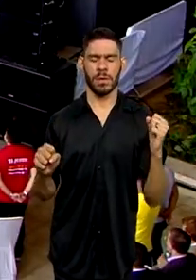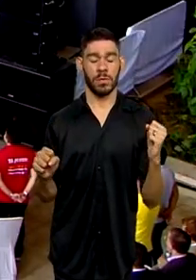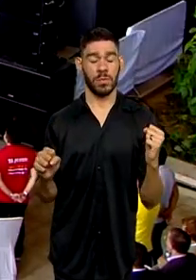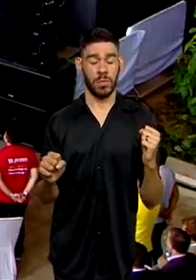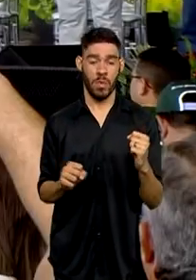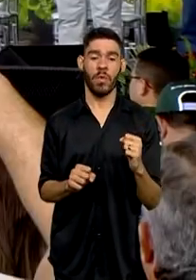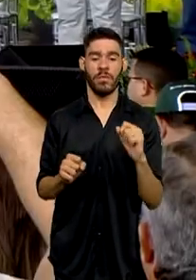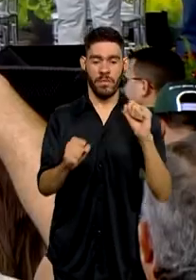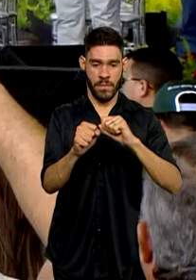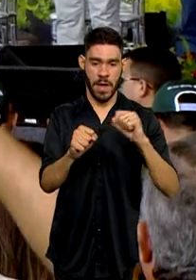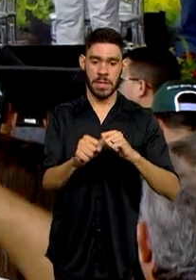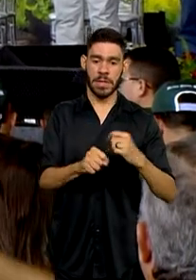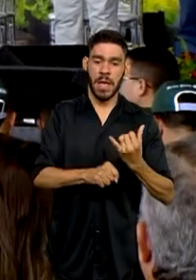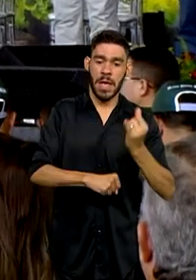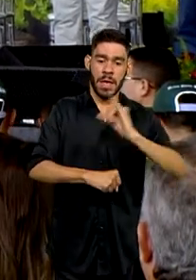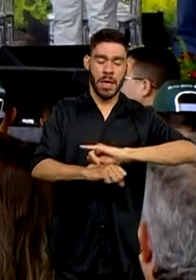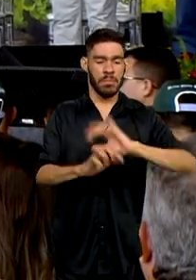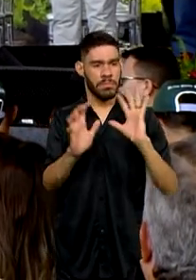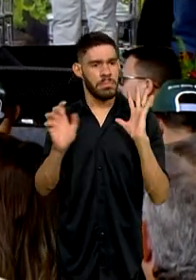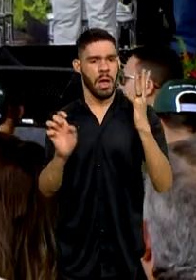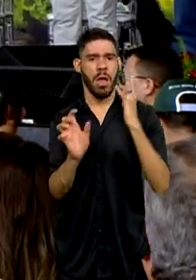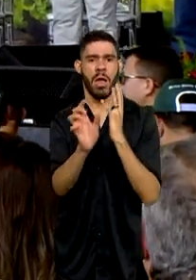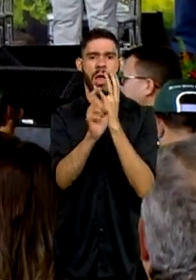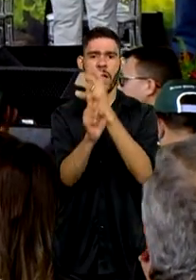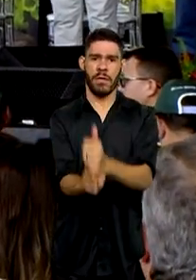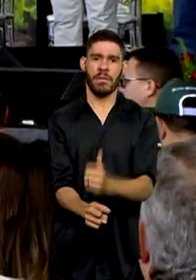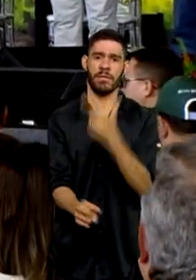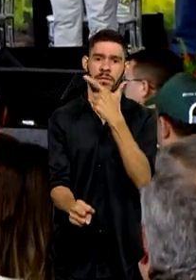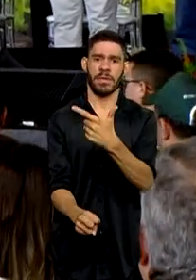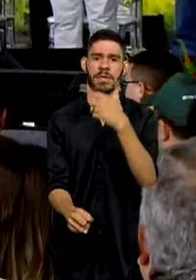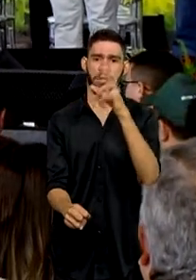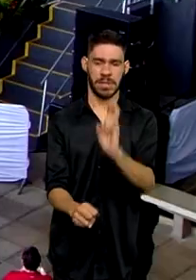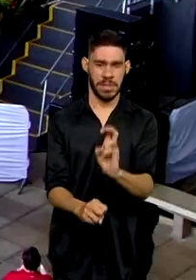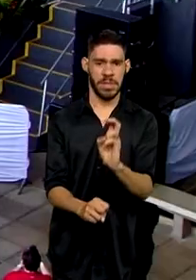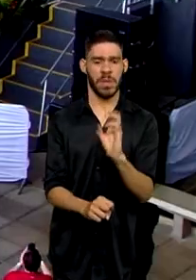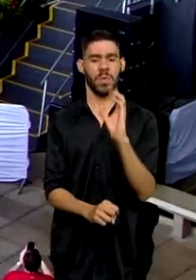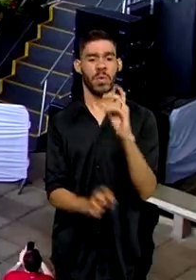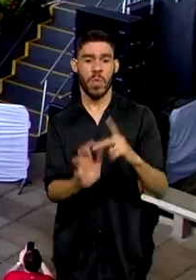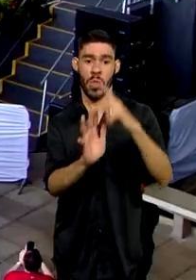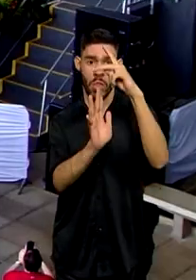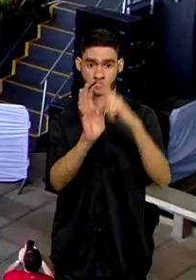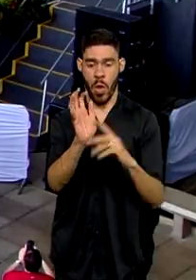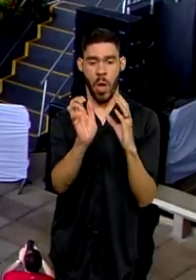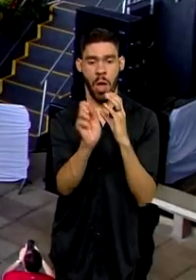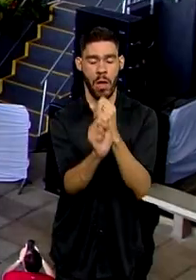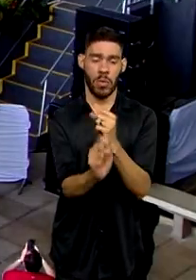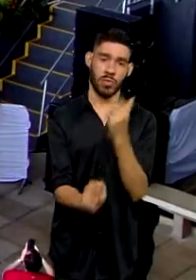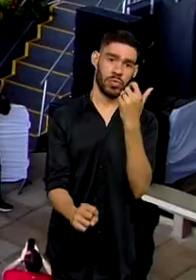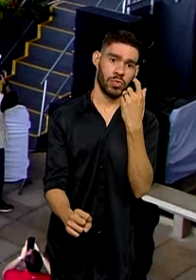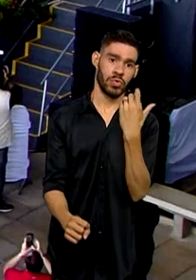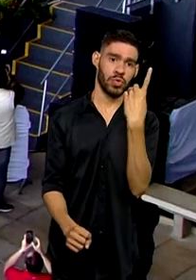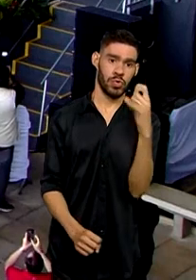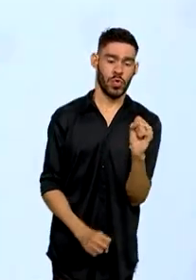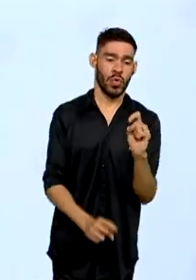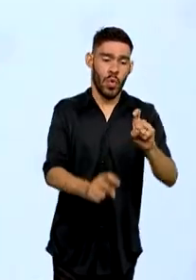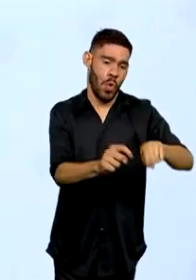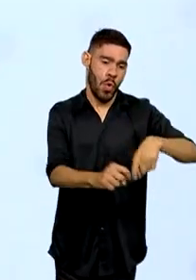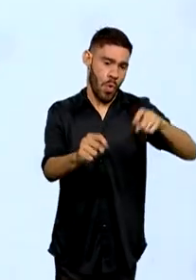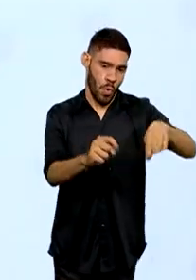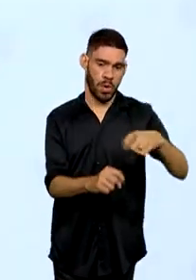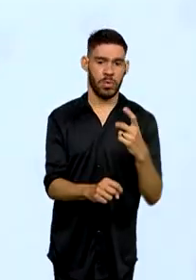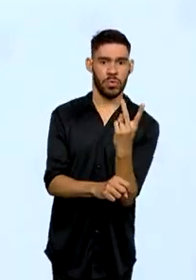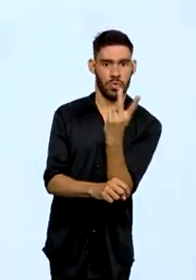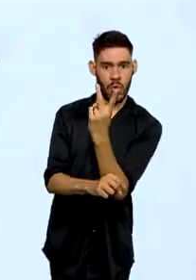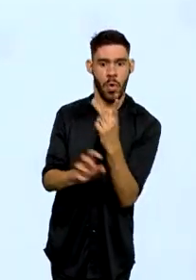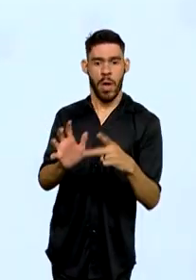Fortaleza para comemorar os 25 anos do credo amigo e os 18 anos do agro amigo. Dois